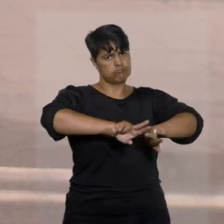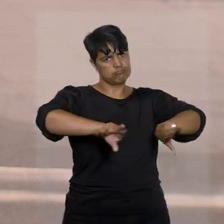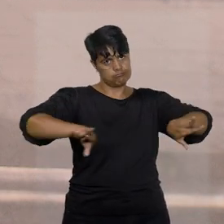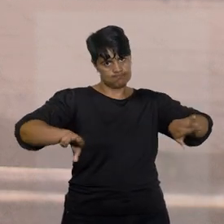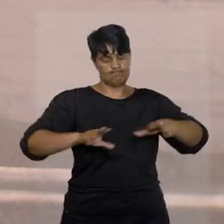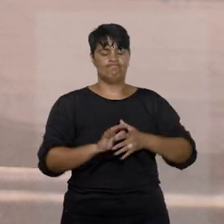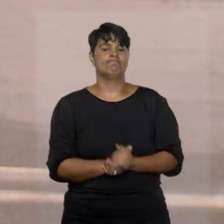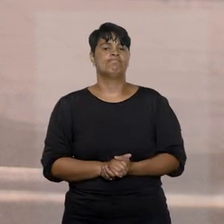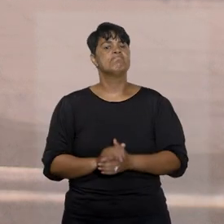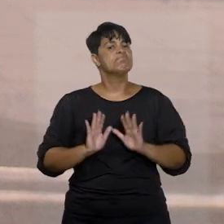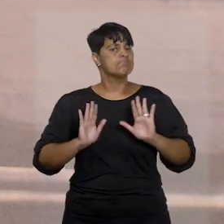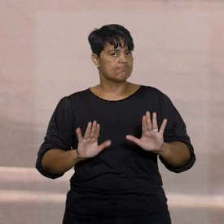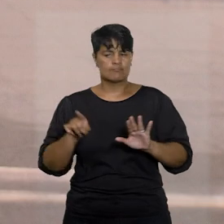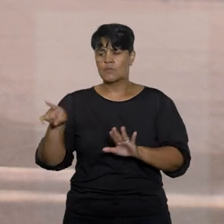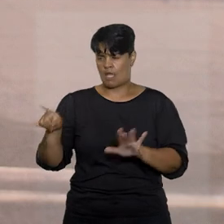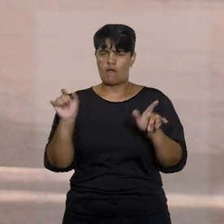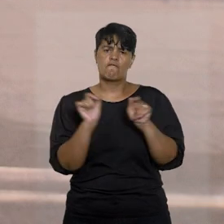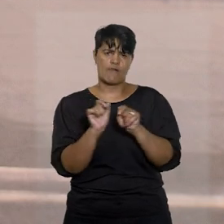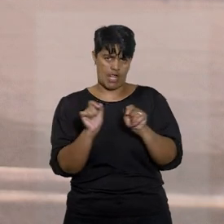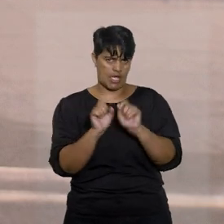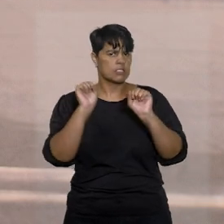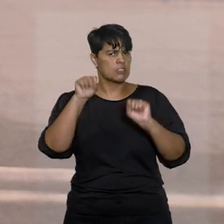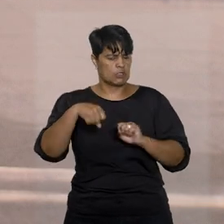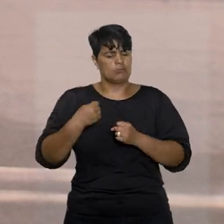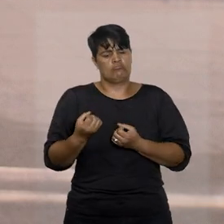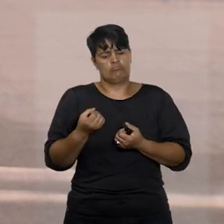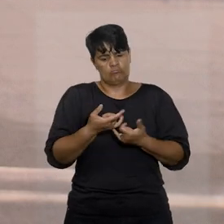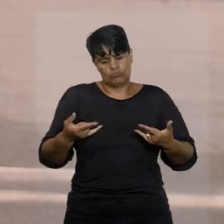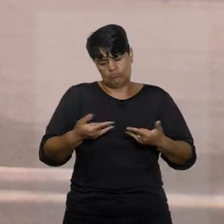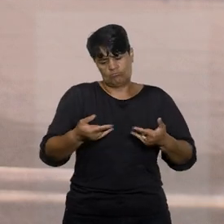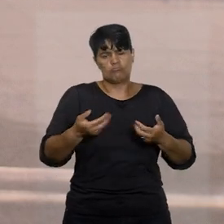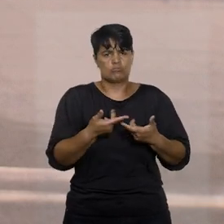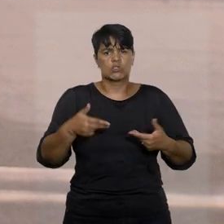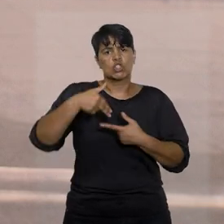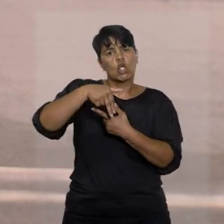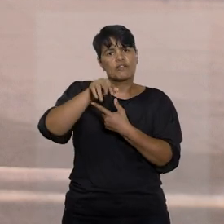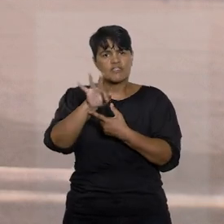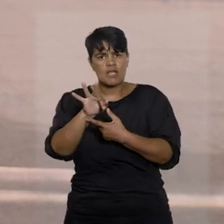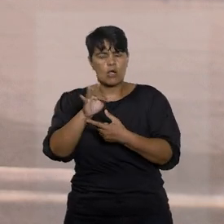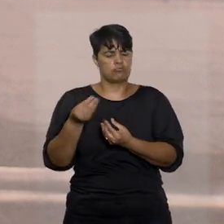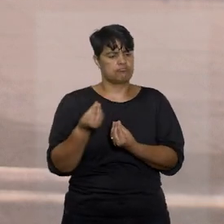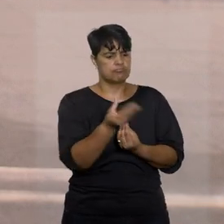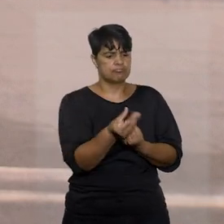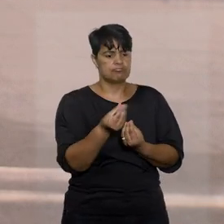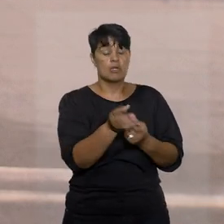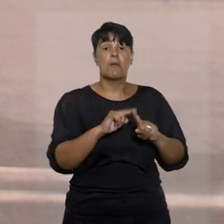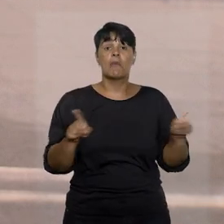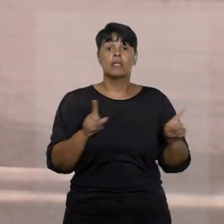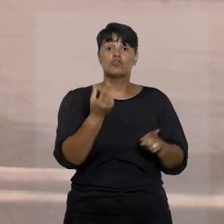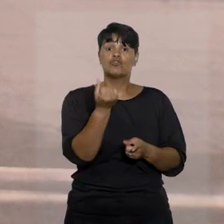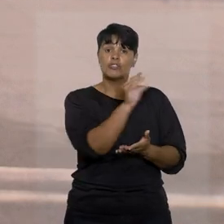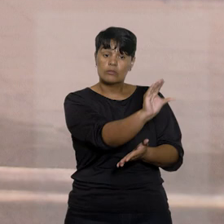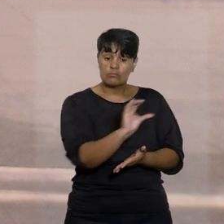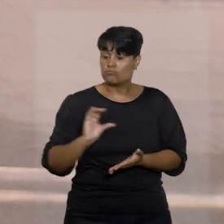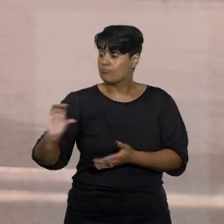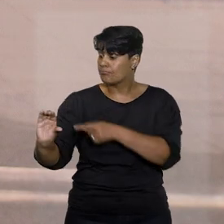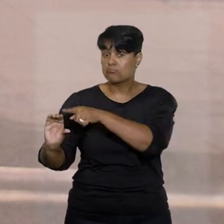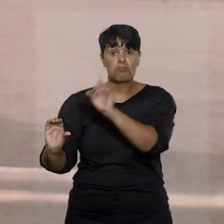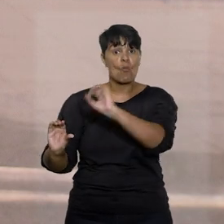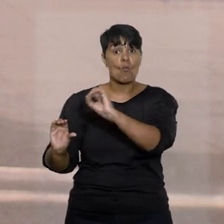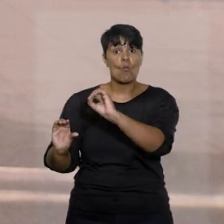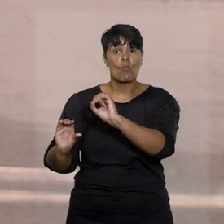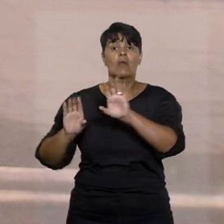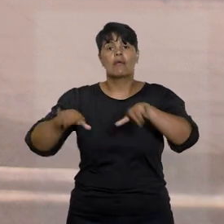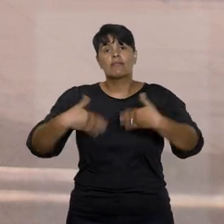Apesar do serviço prestado com a respectiva emissão das notas fiscais, nenhum valor foi pago à empresa locadora, que então